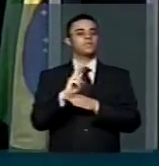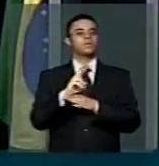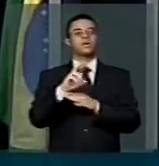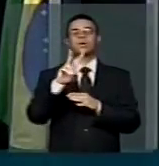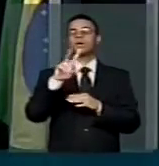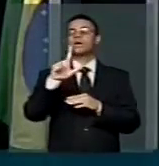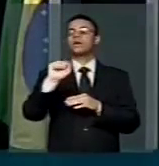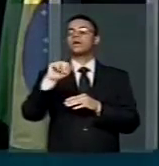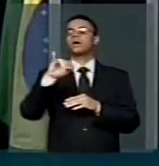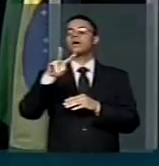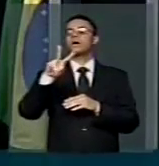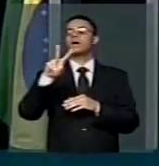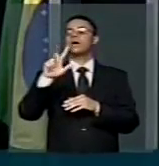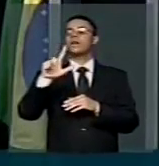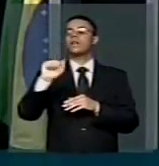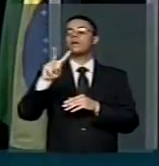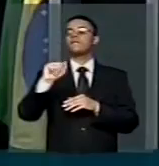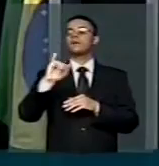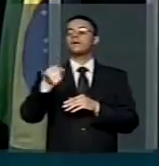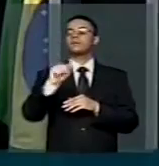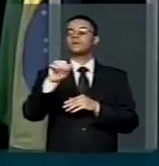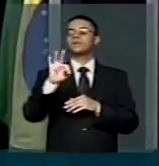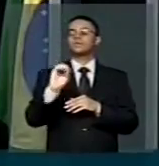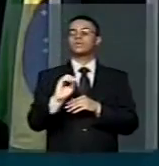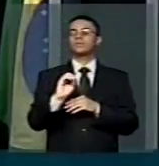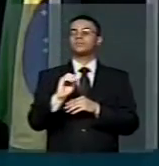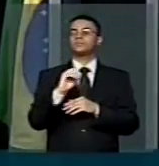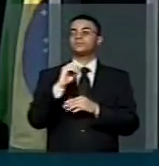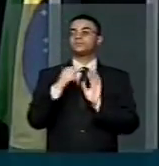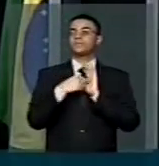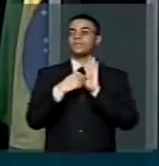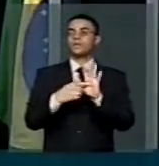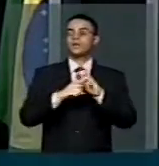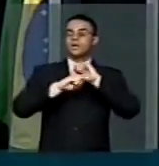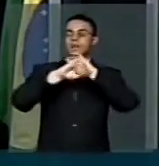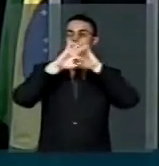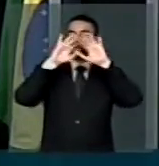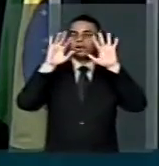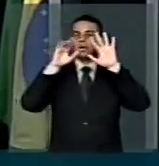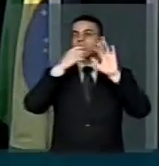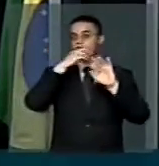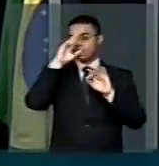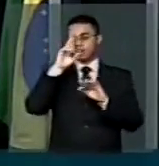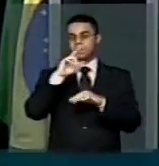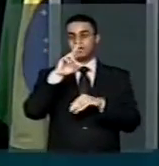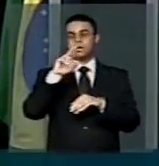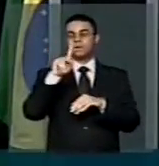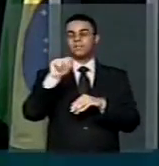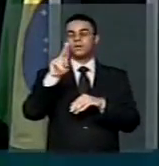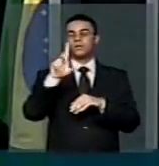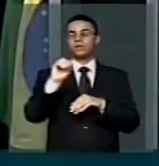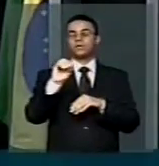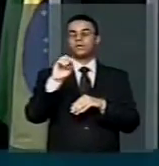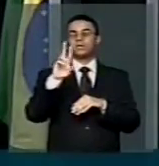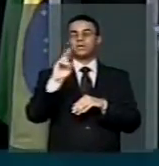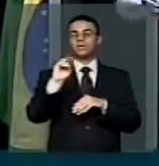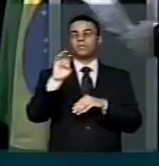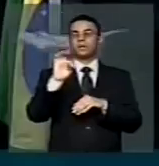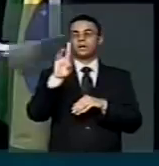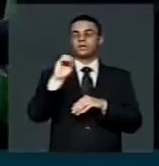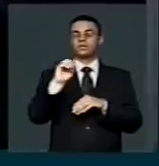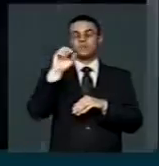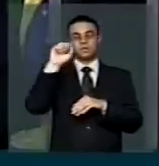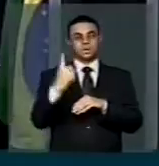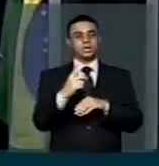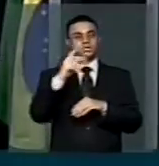demonstra a vinculação clara do senhor Paulo Roberto Costa, ex-diretor